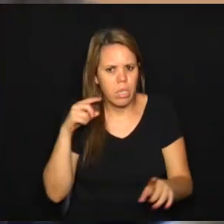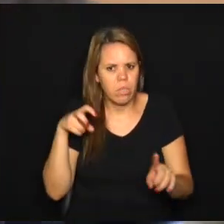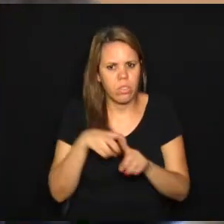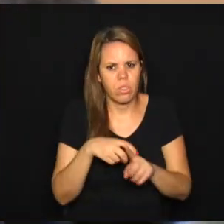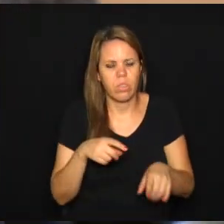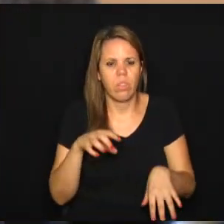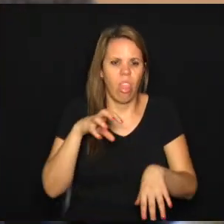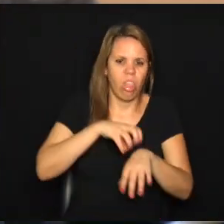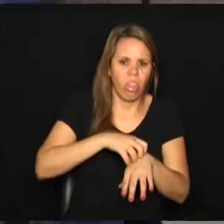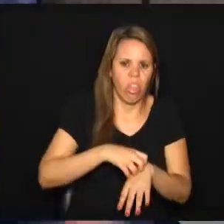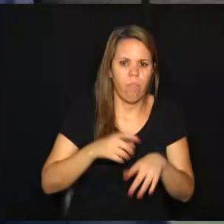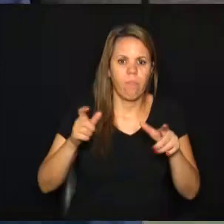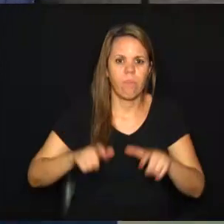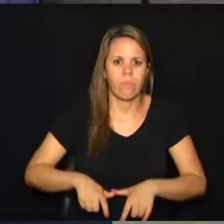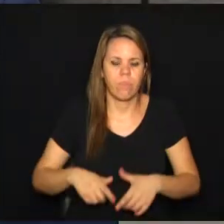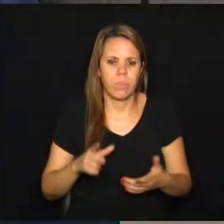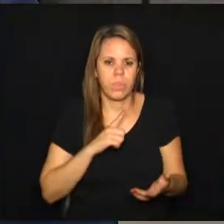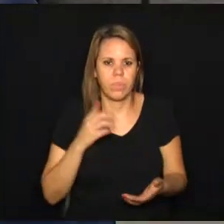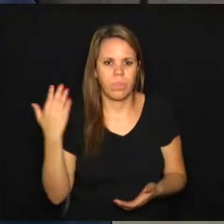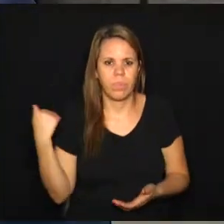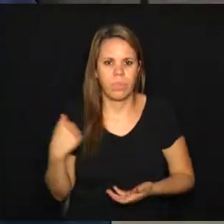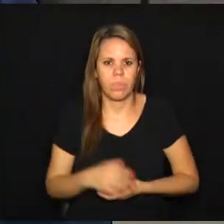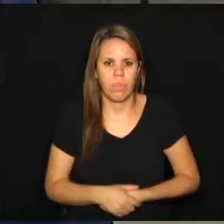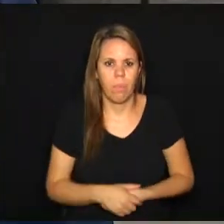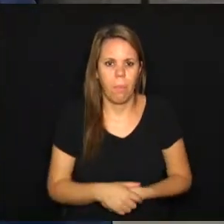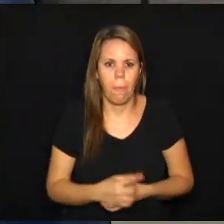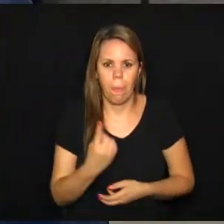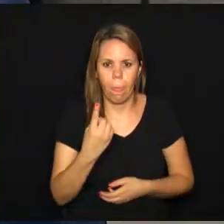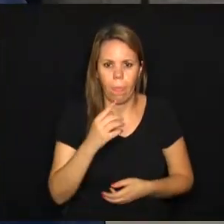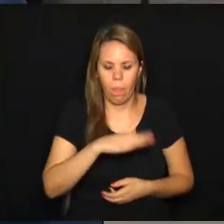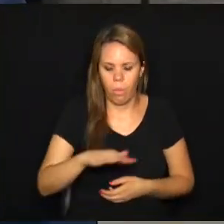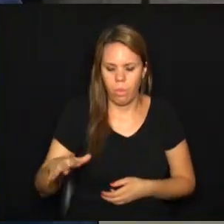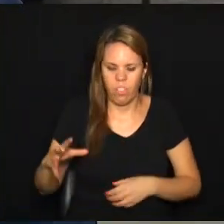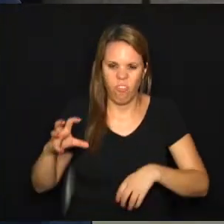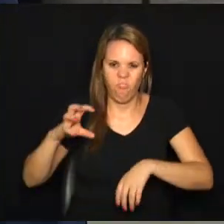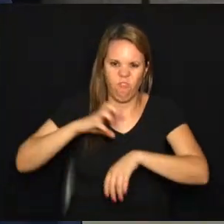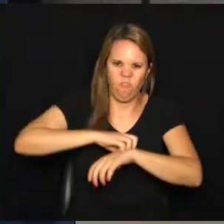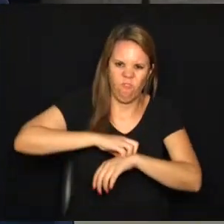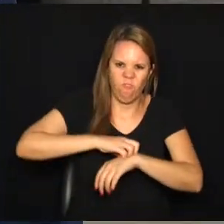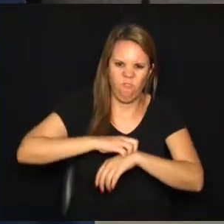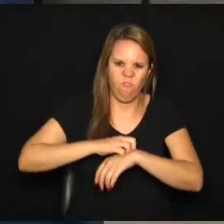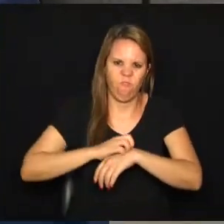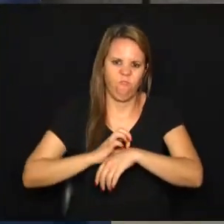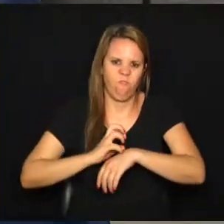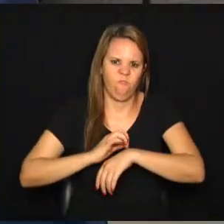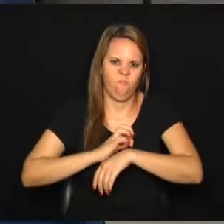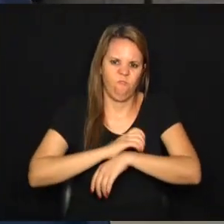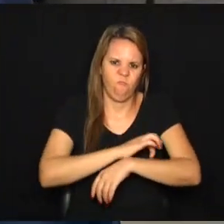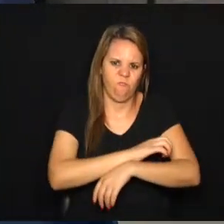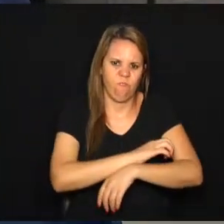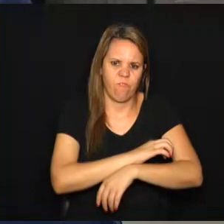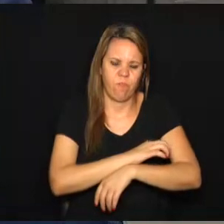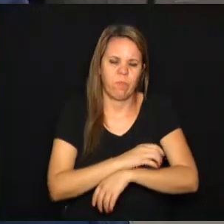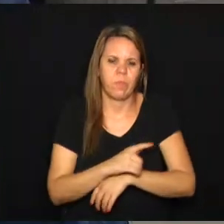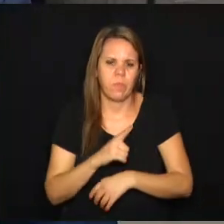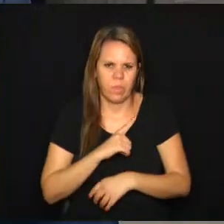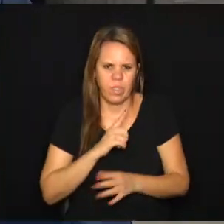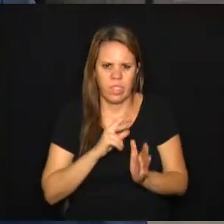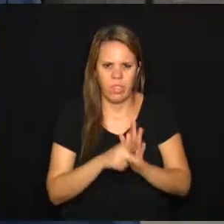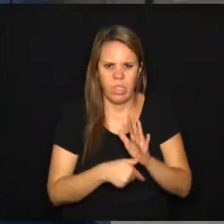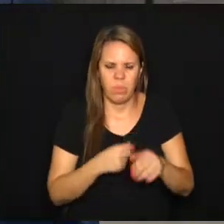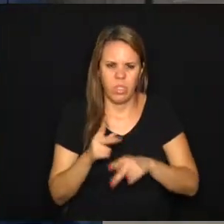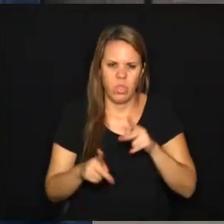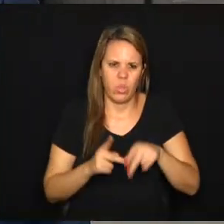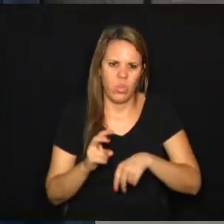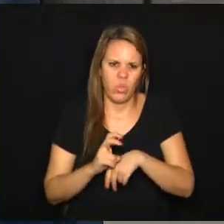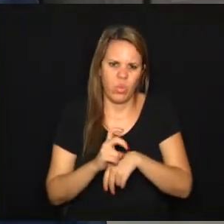já aconteceram no local. Teve o acidente de uma criança que foi picada por aranha. Tiveram vários escorpiões